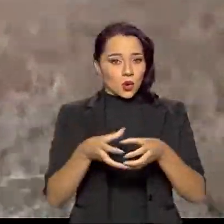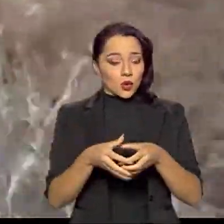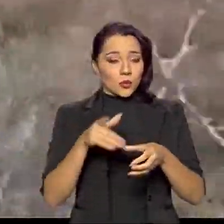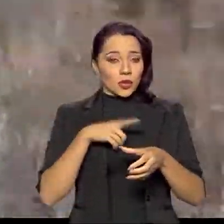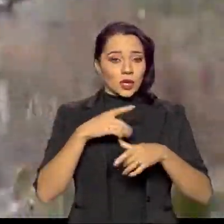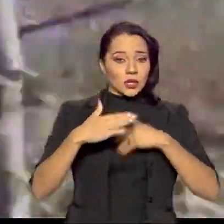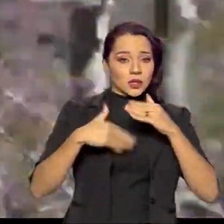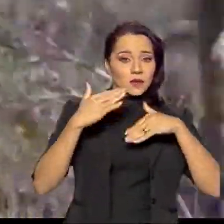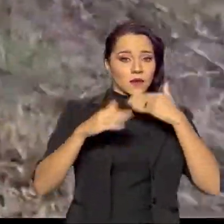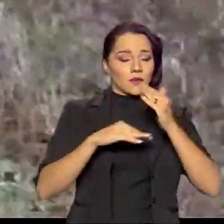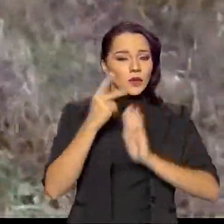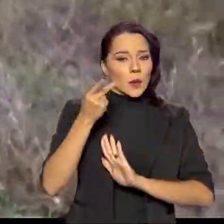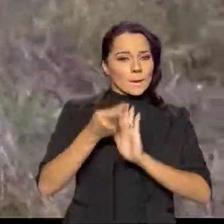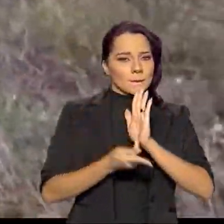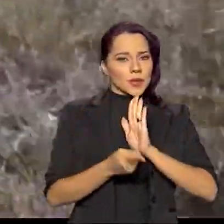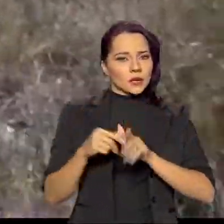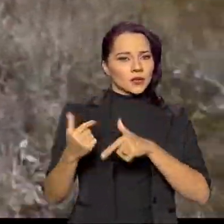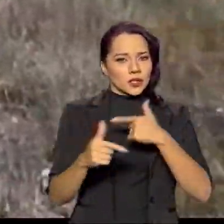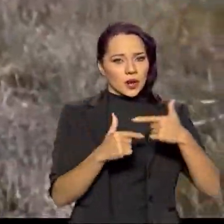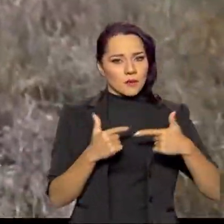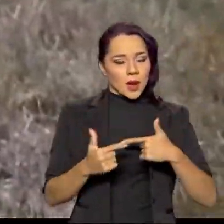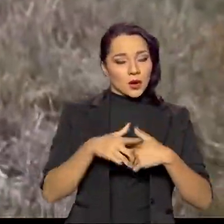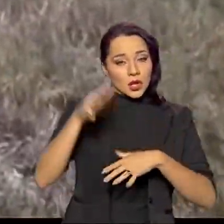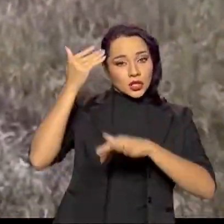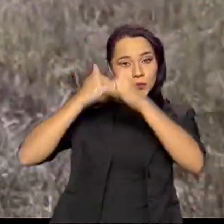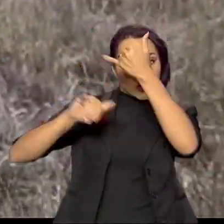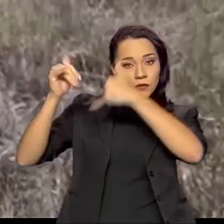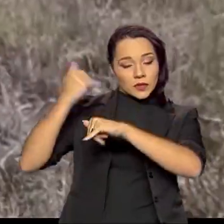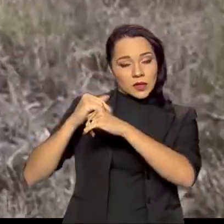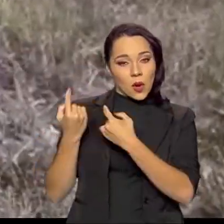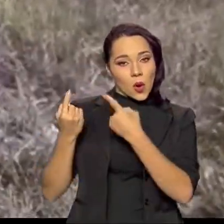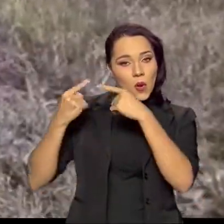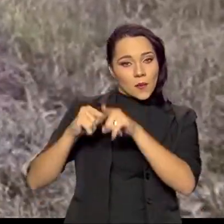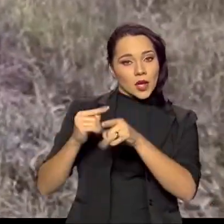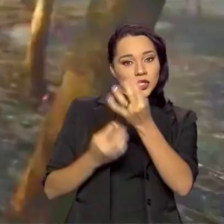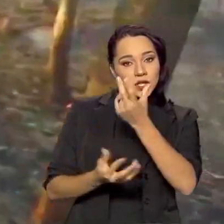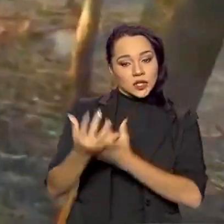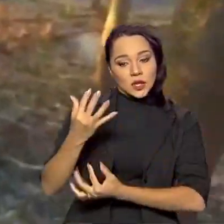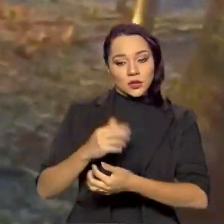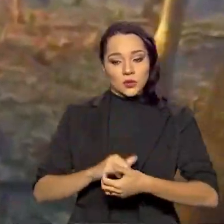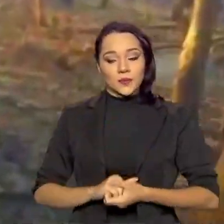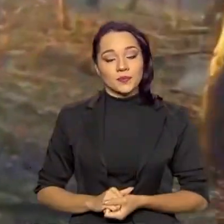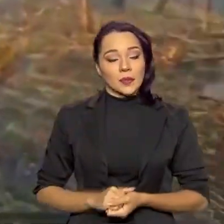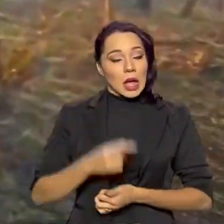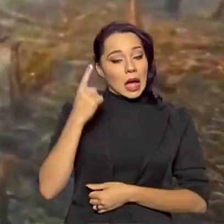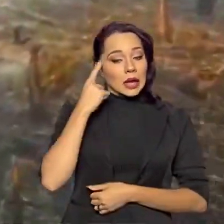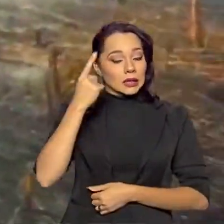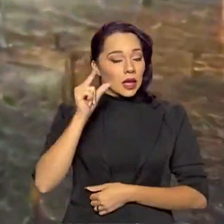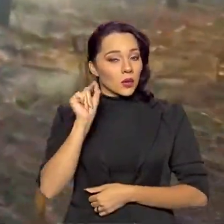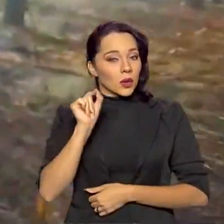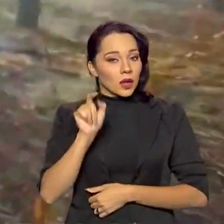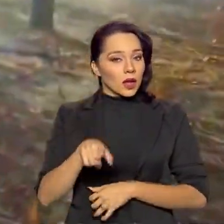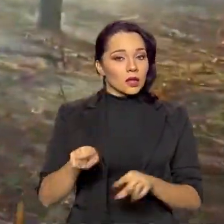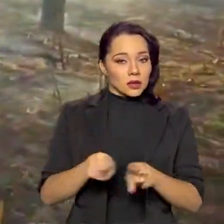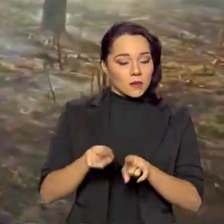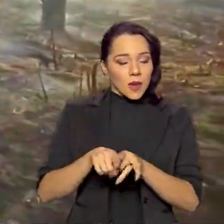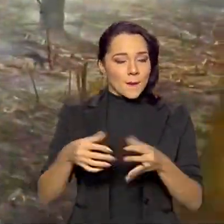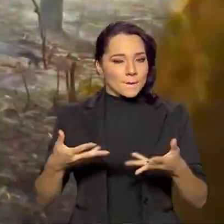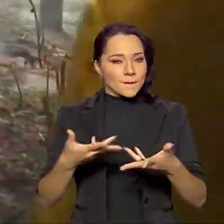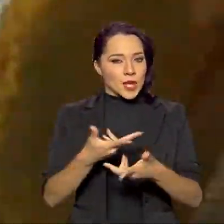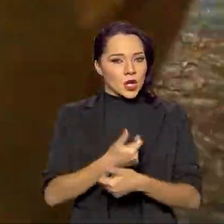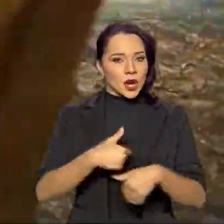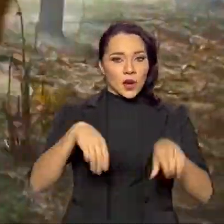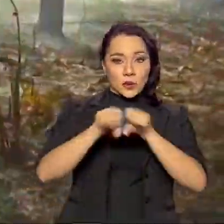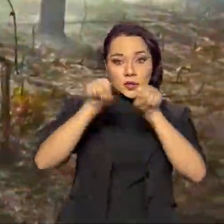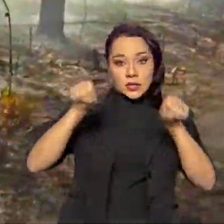desenvolvido um plano operativo de prevenção e combate a incêndios. A ideia é também aprimorar os